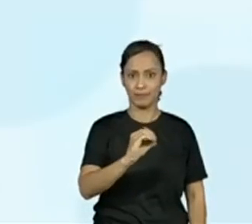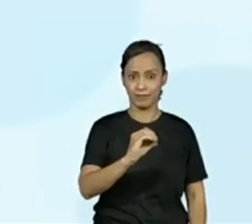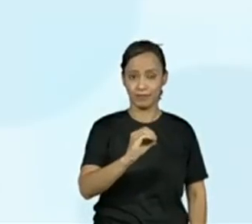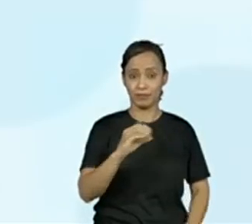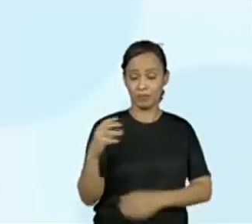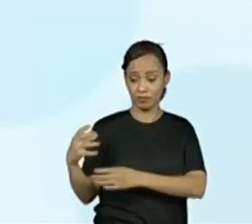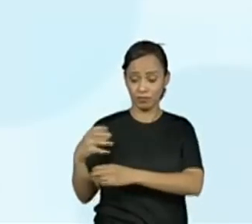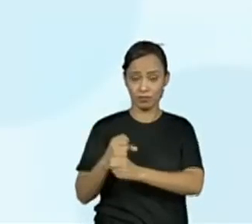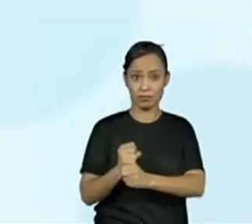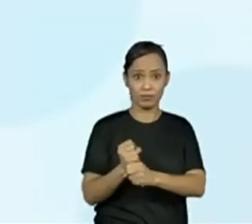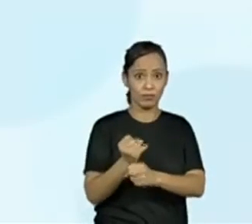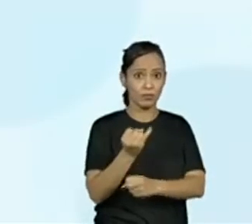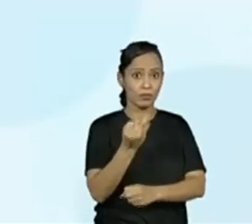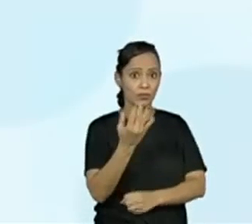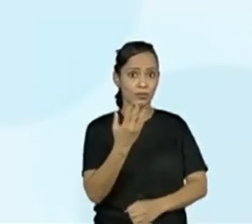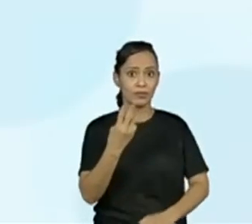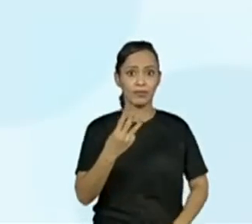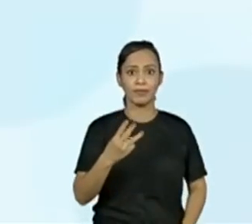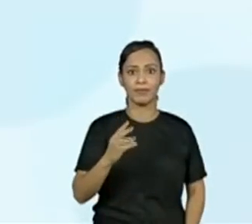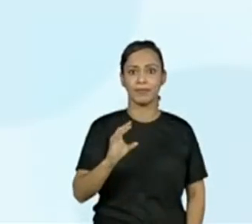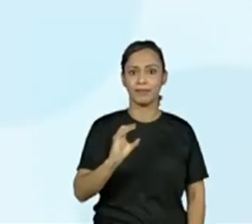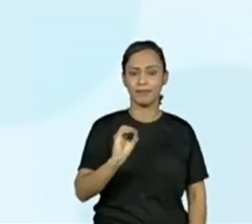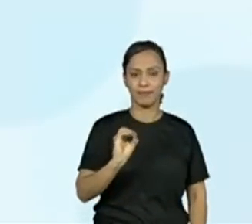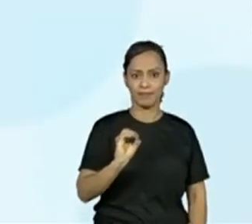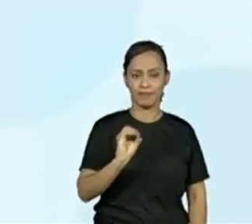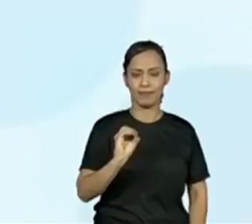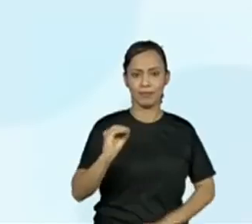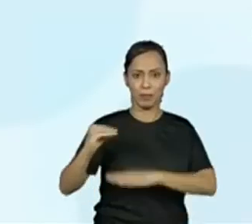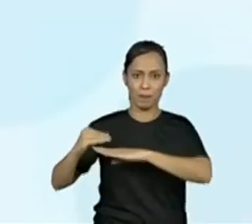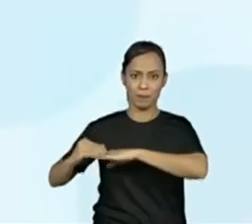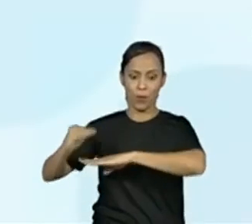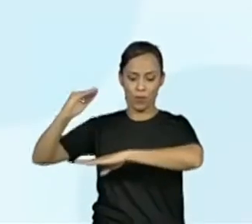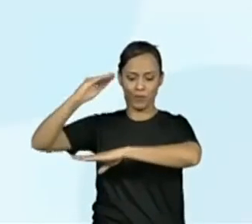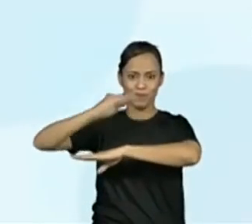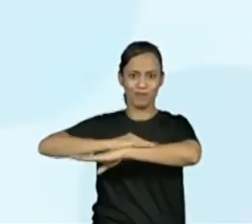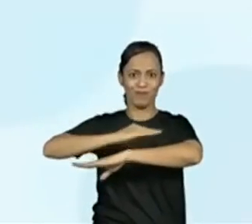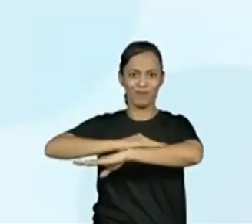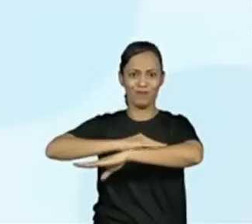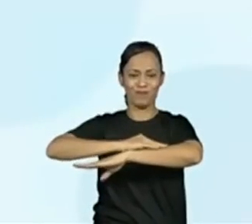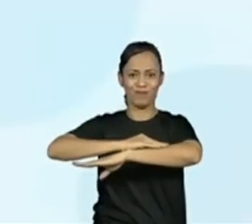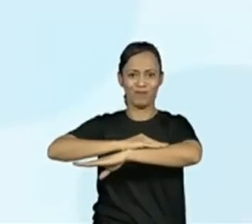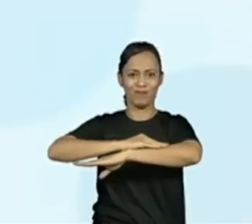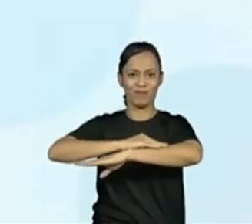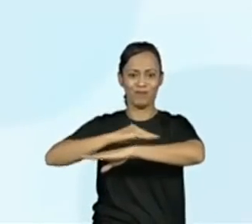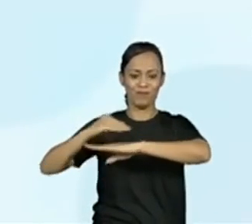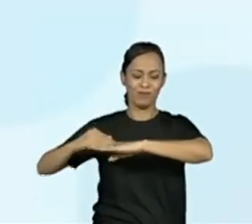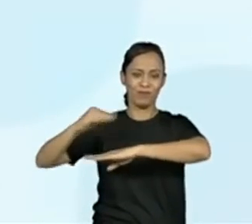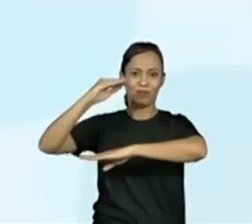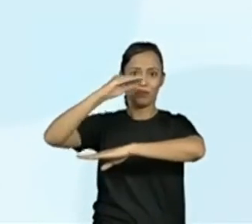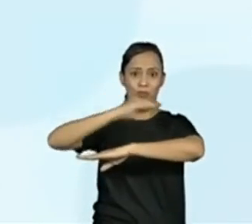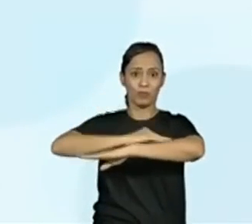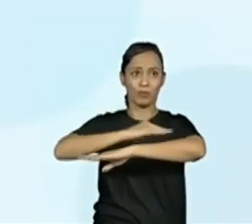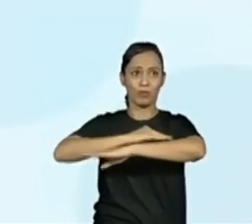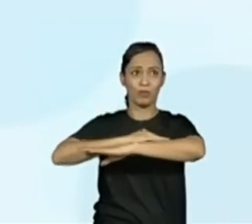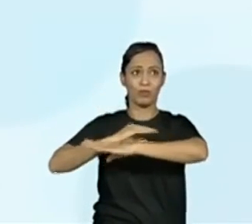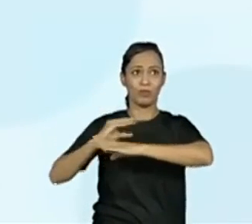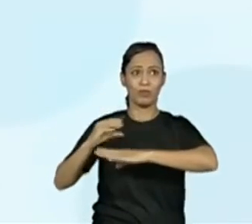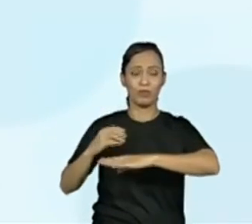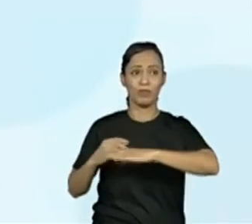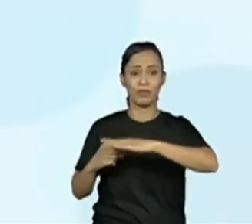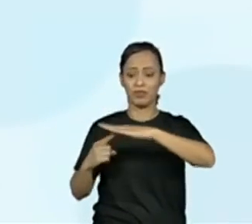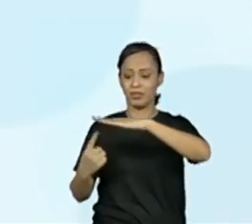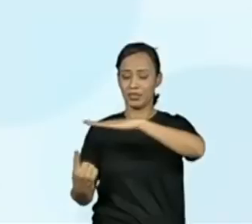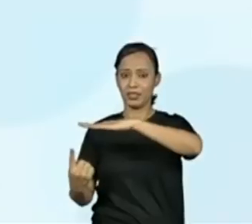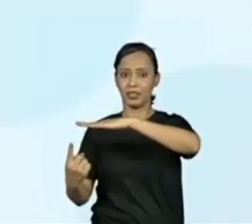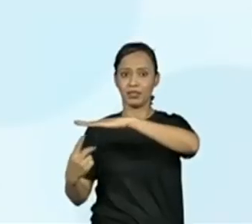centímetros de distância. Do 120 para... O... 90, não é? 90.